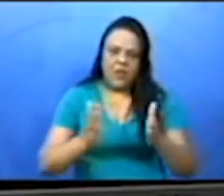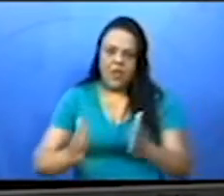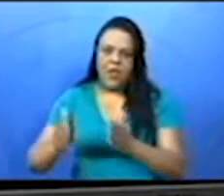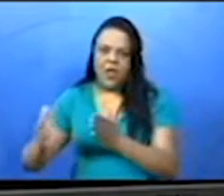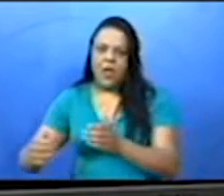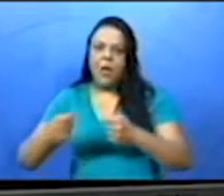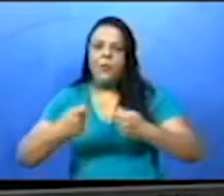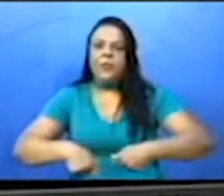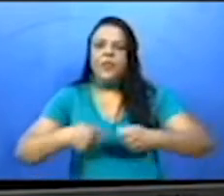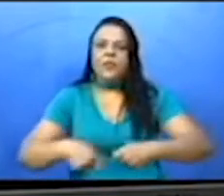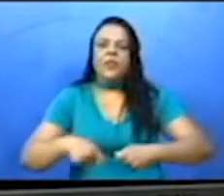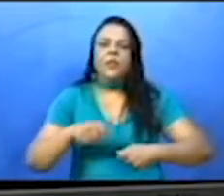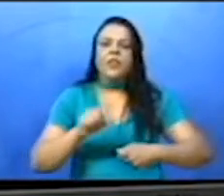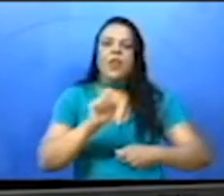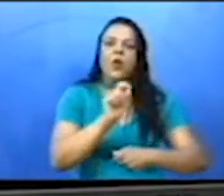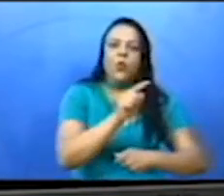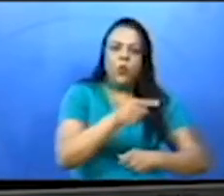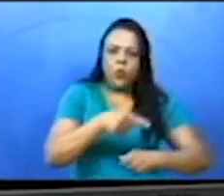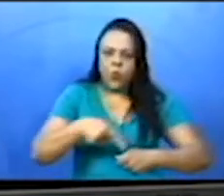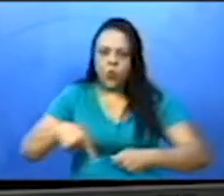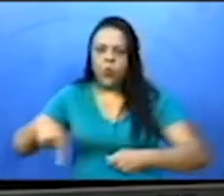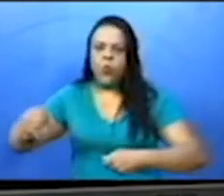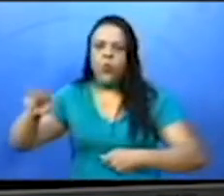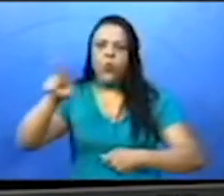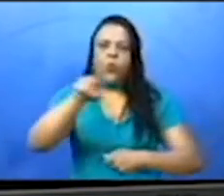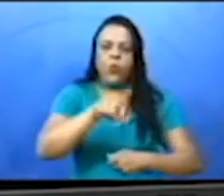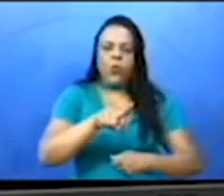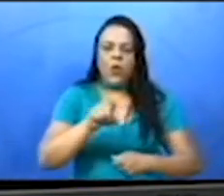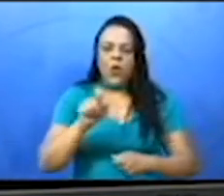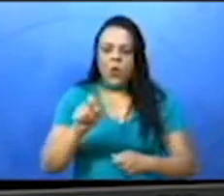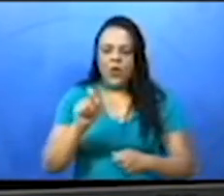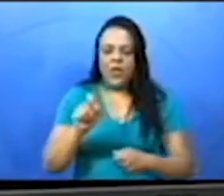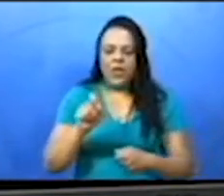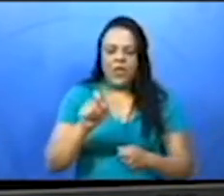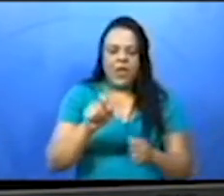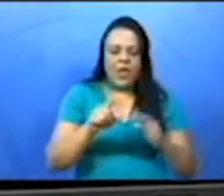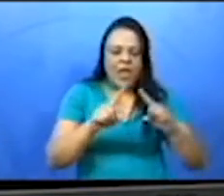O que é o motivo? É quando se repete.